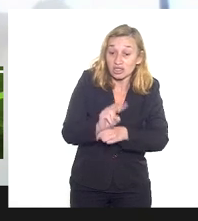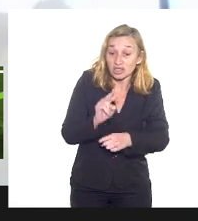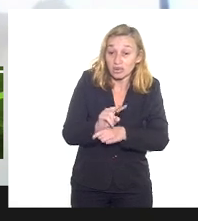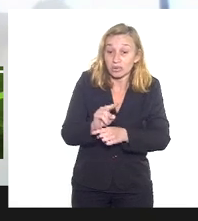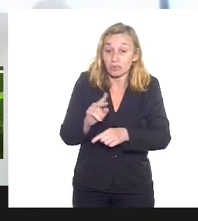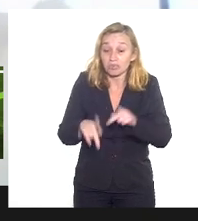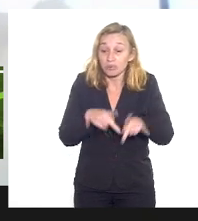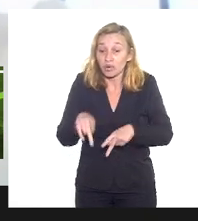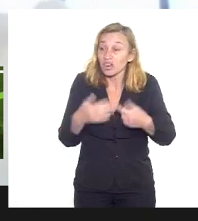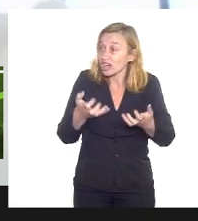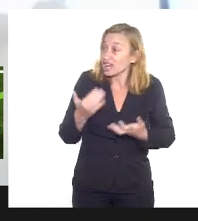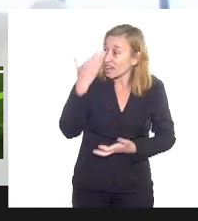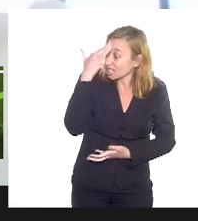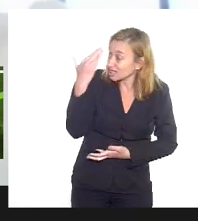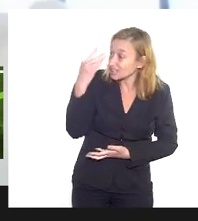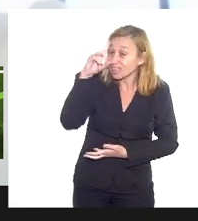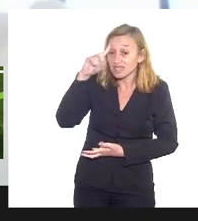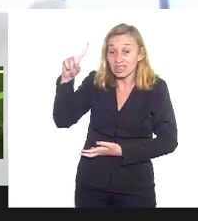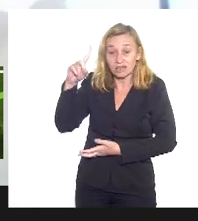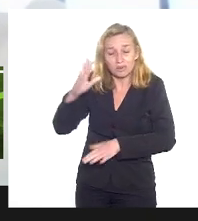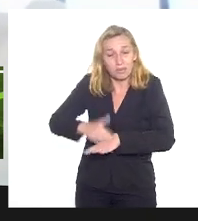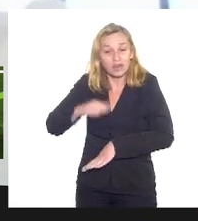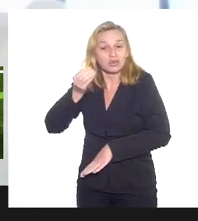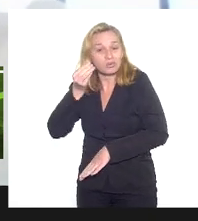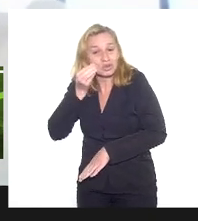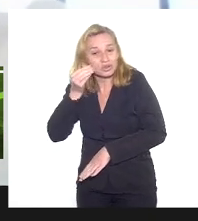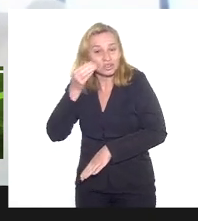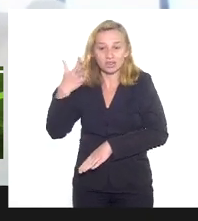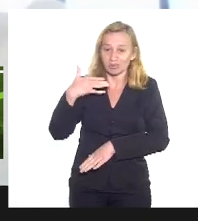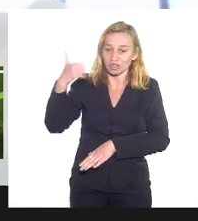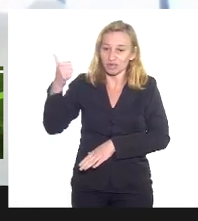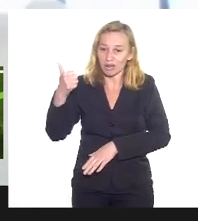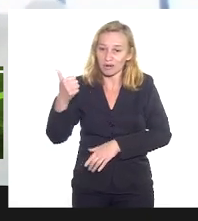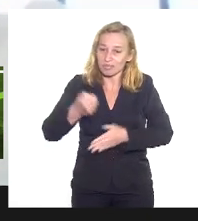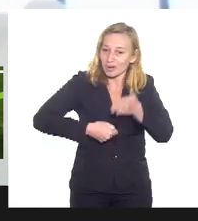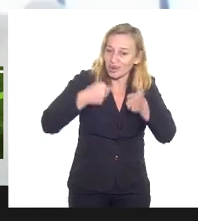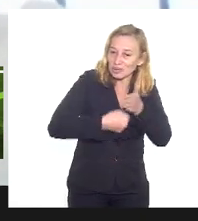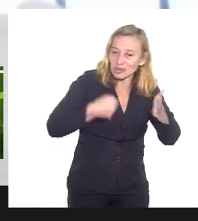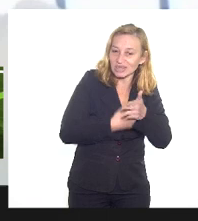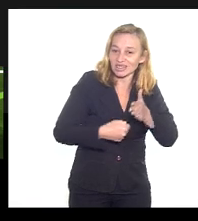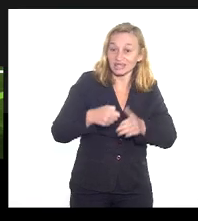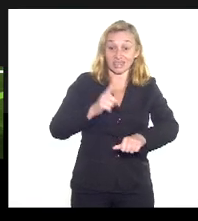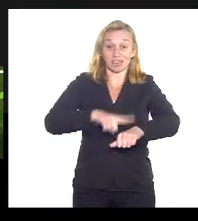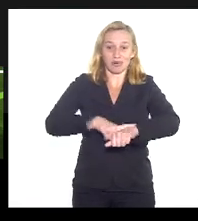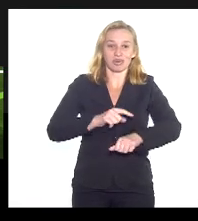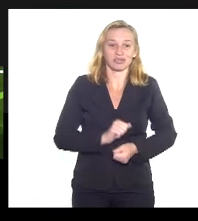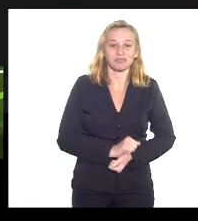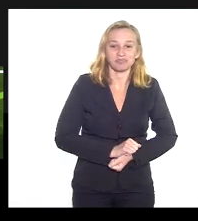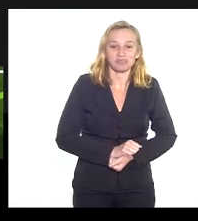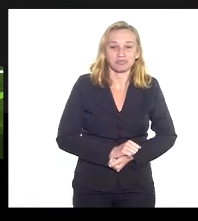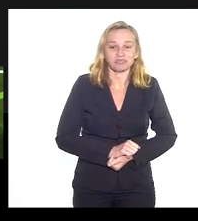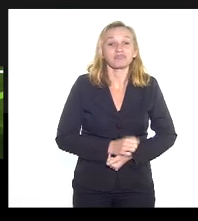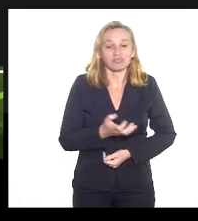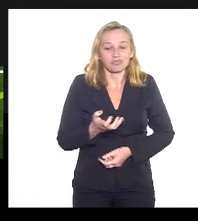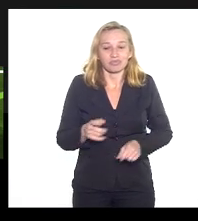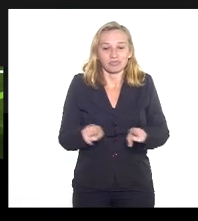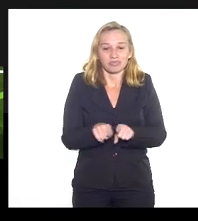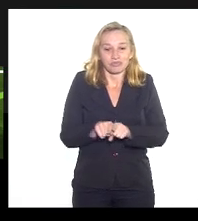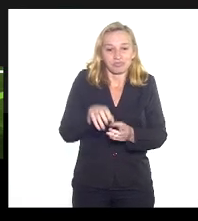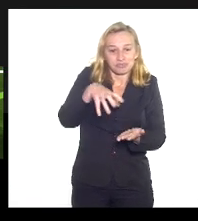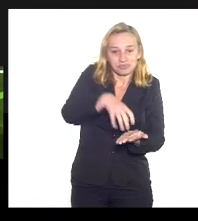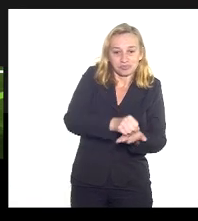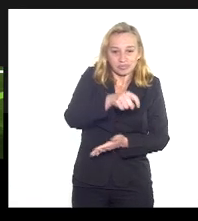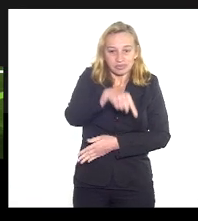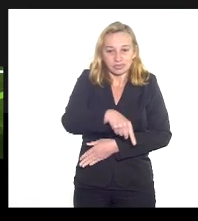agradecer a Deus por mais uma oportunidade de me chamar para a luta está na hora quero também registrar